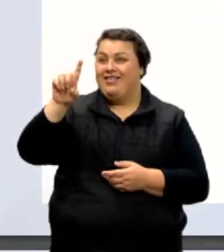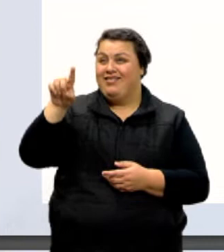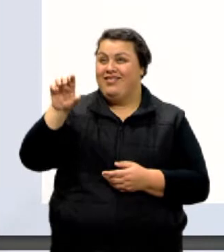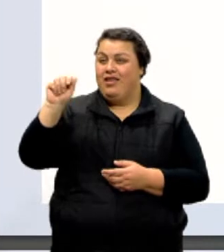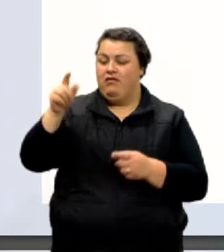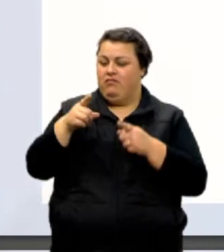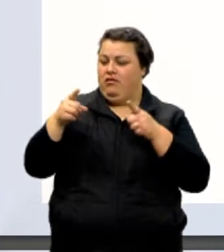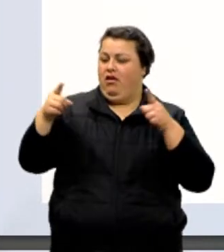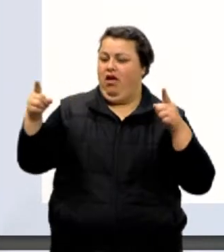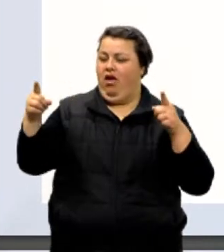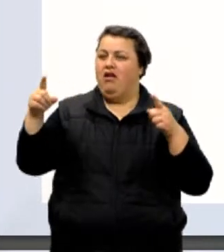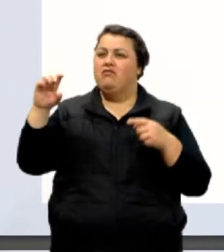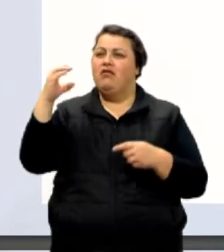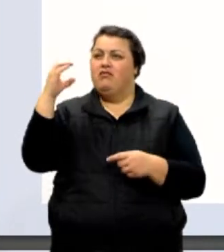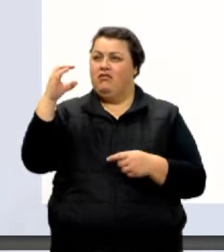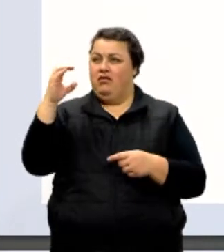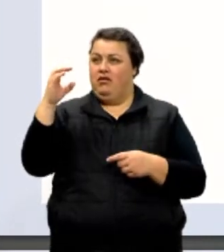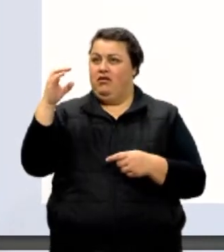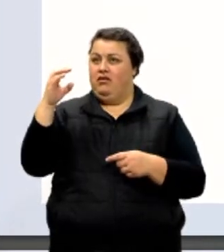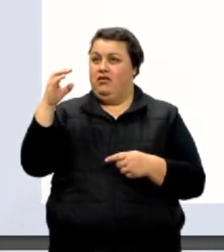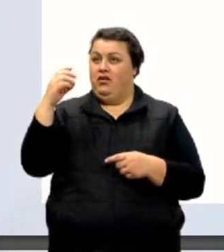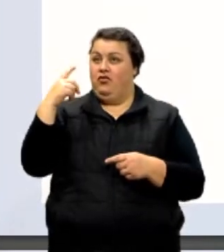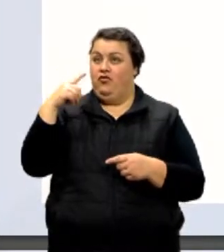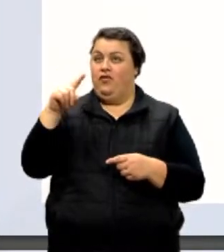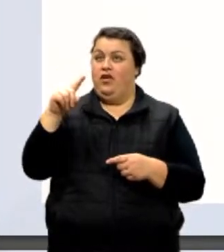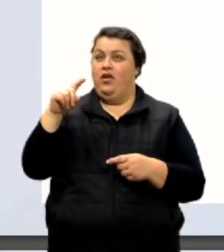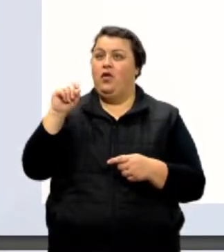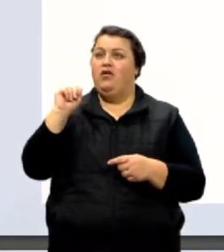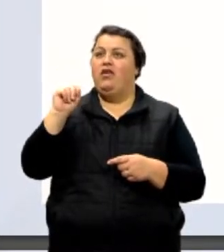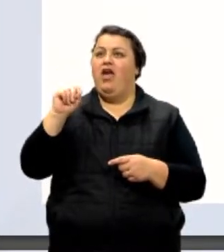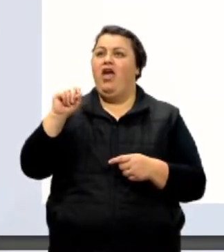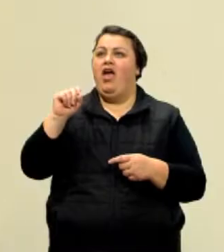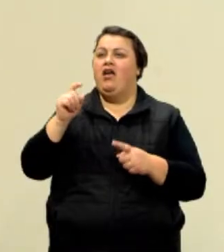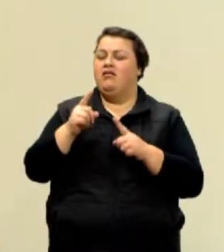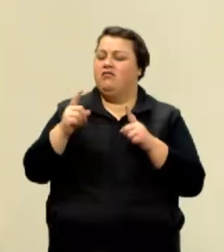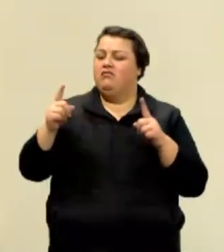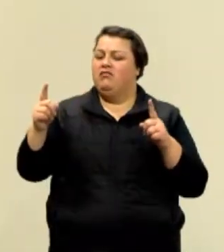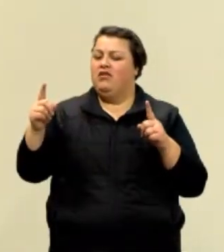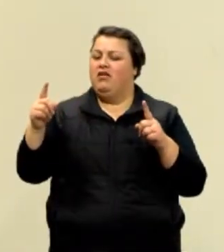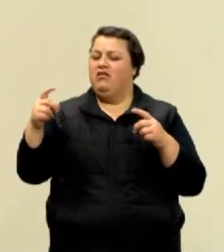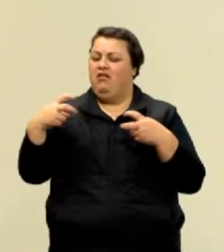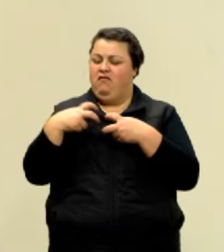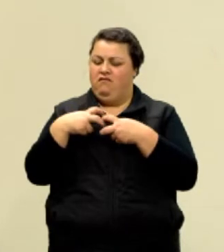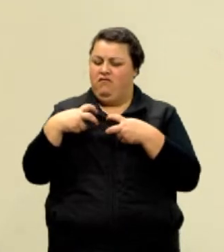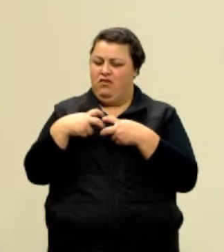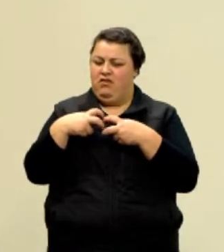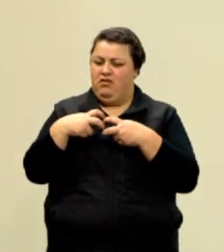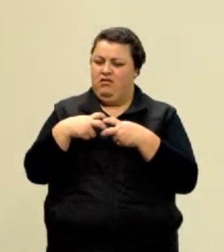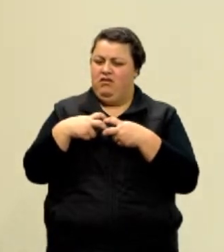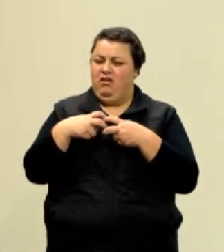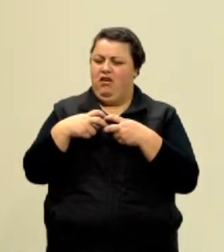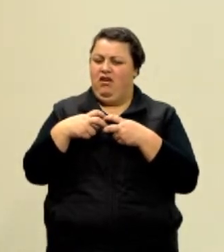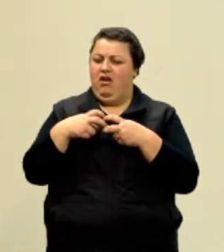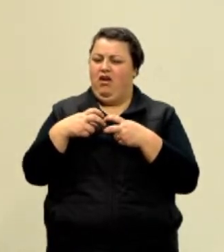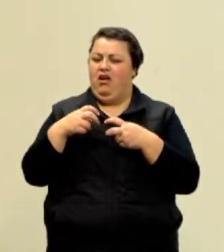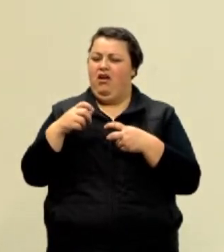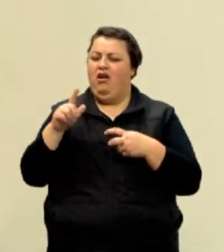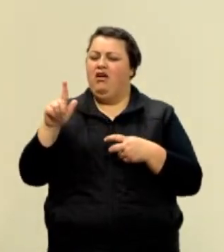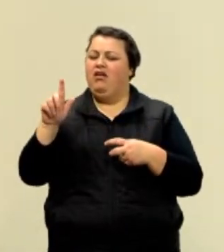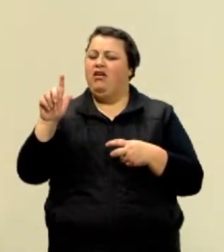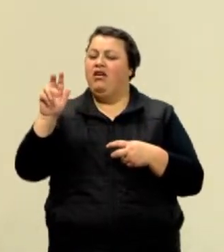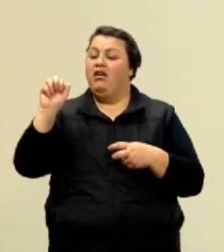Na ciência, a gente ouve falar grandeza química, grandeza física. O que é uma grandeza? Na realidade, gente,